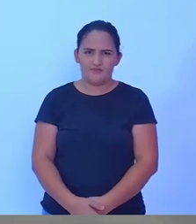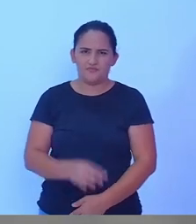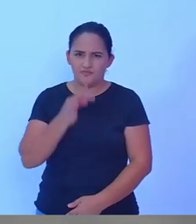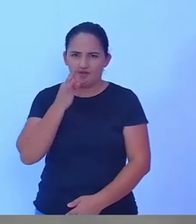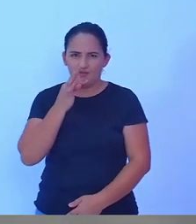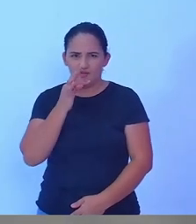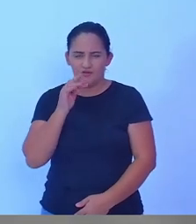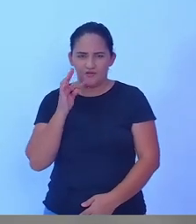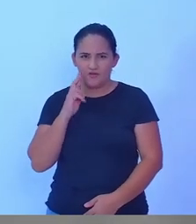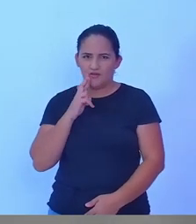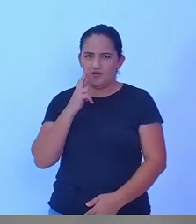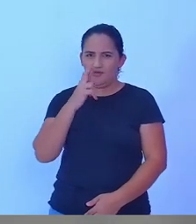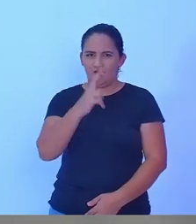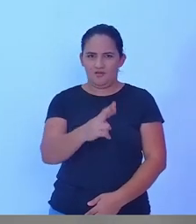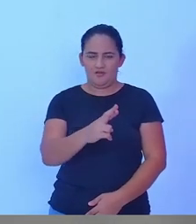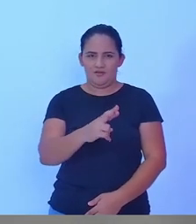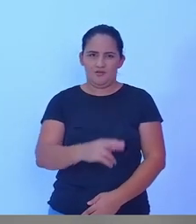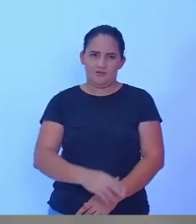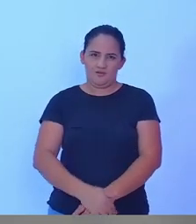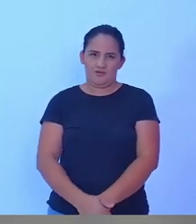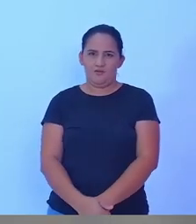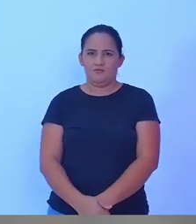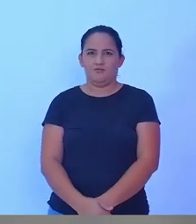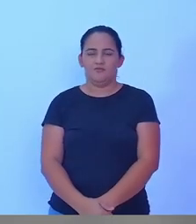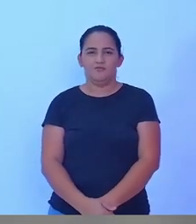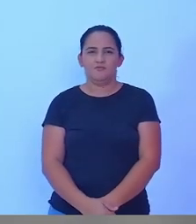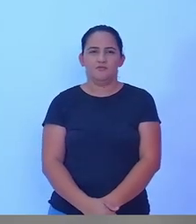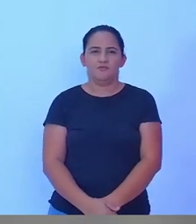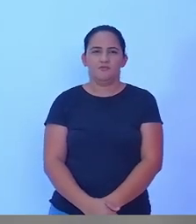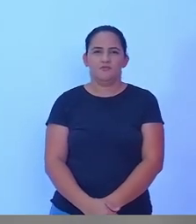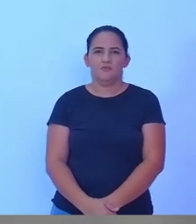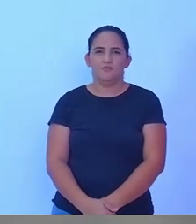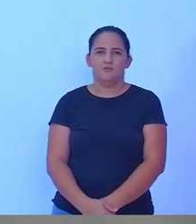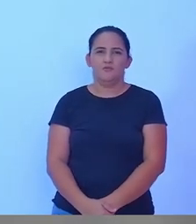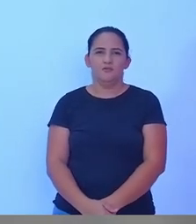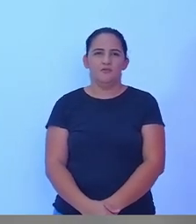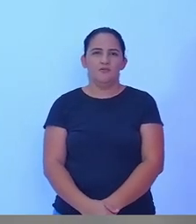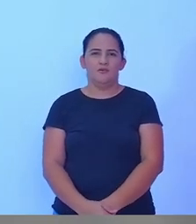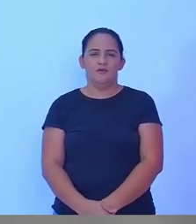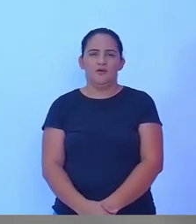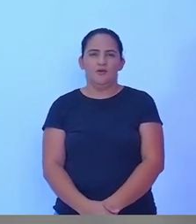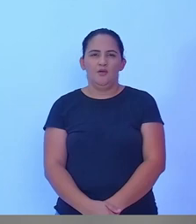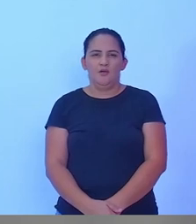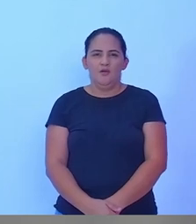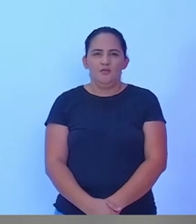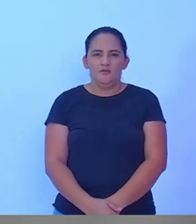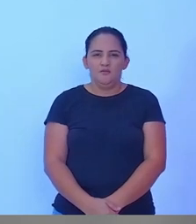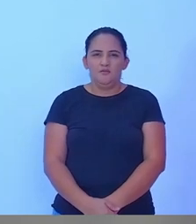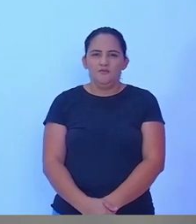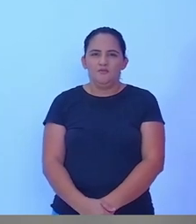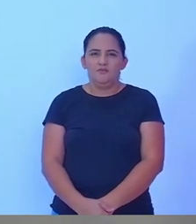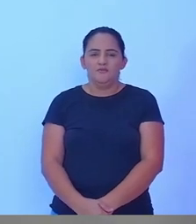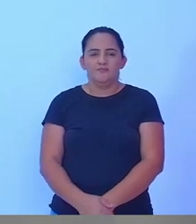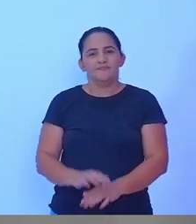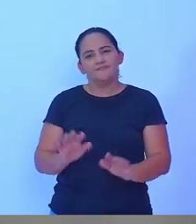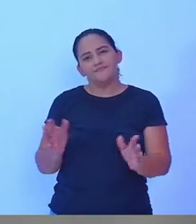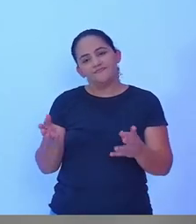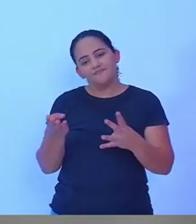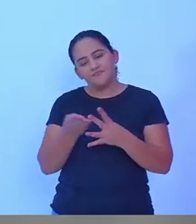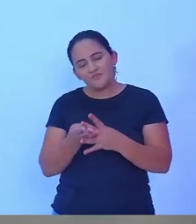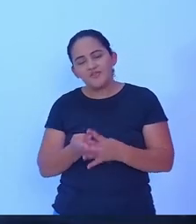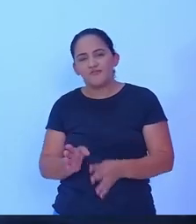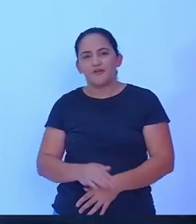terá um minuto para a tréplica e com isso esse bloco está indo embora